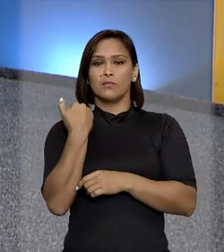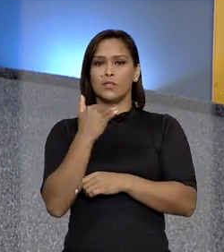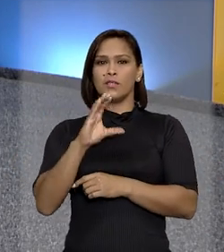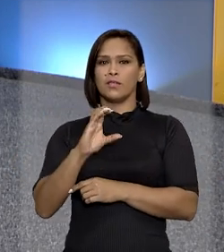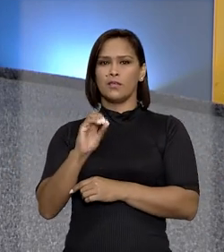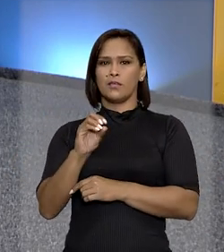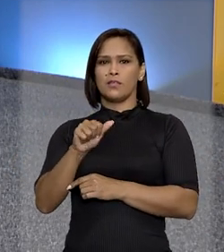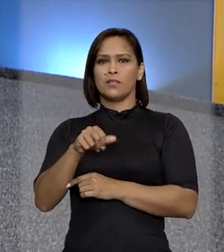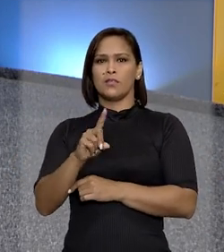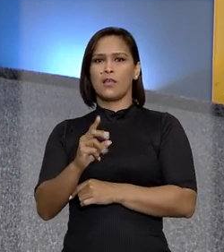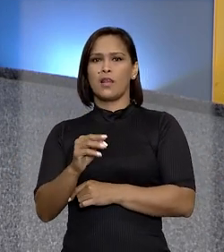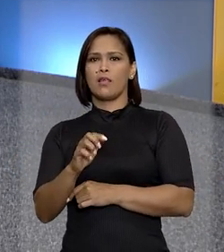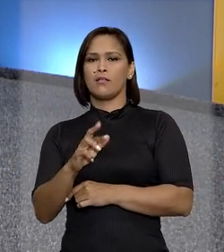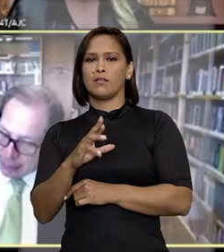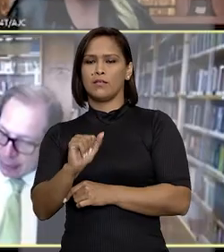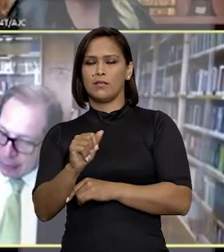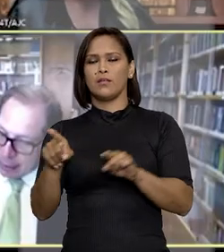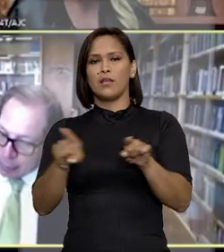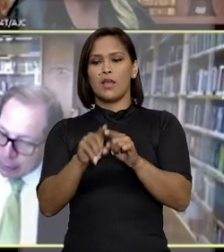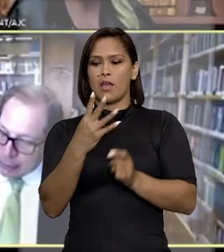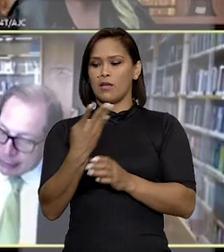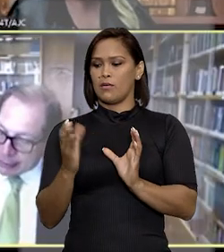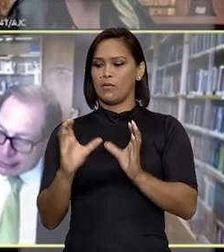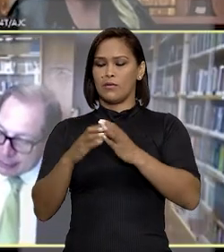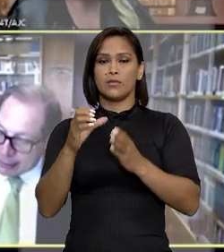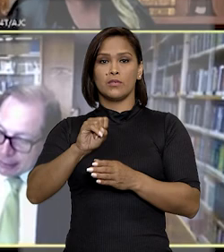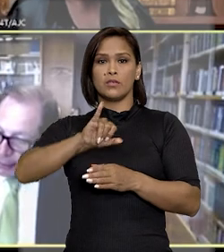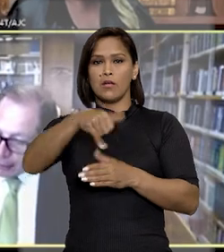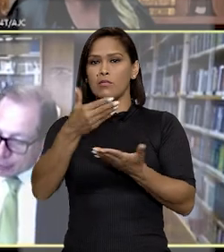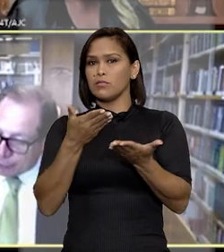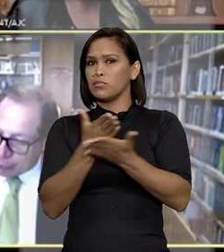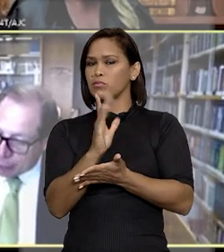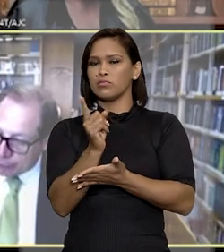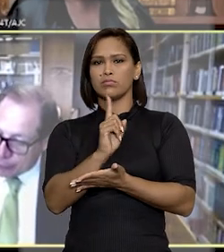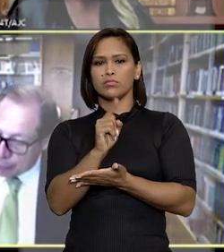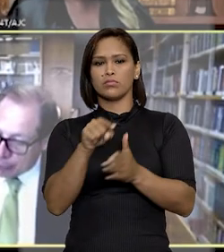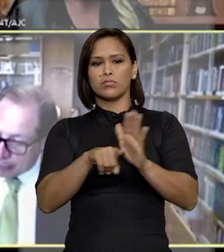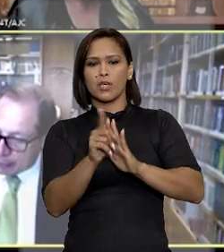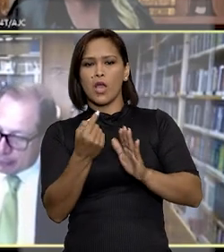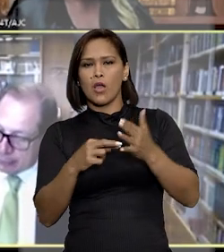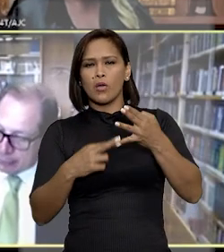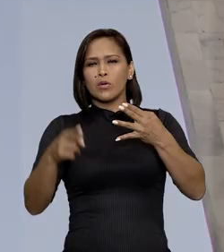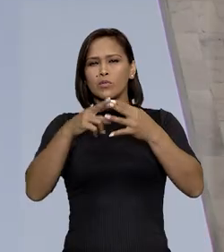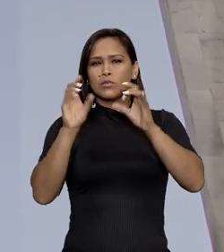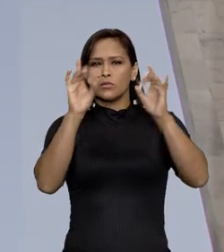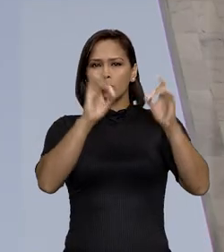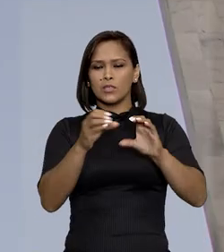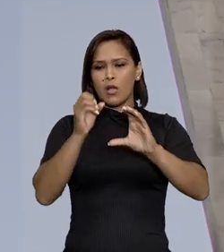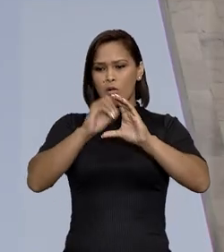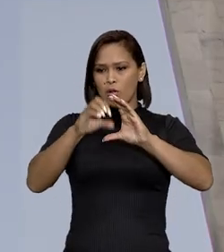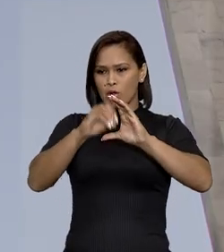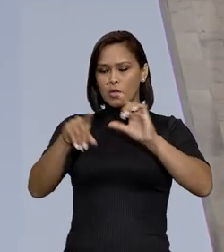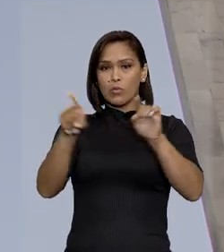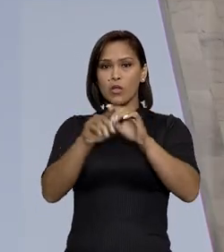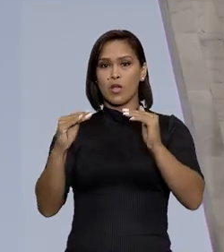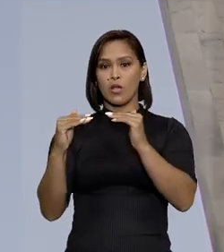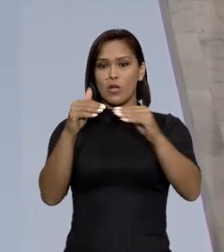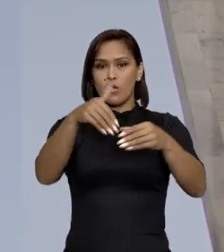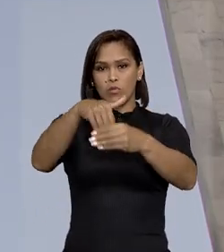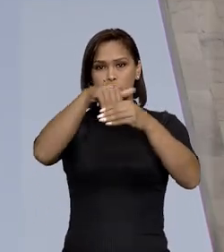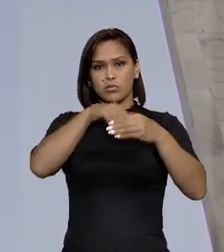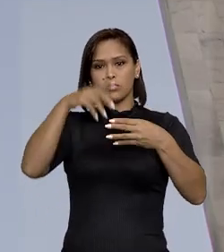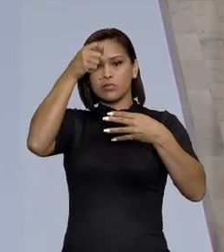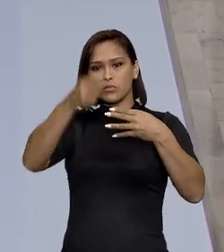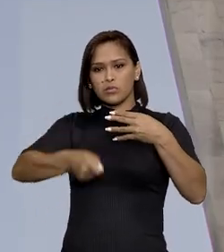sobre a chacina da Candelária. A quarta turma do STJ negou o provimento ao recurso especial da Rede Globo e manteve a